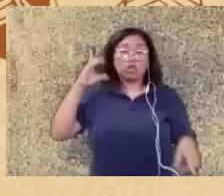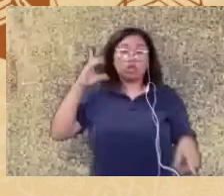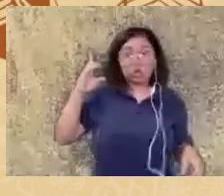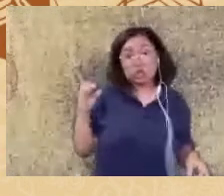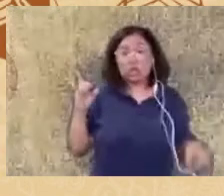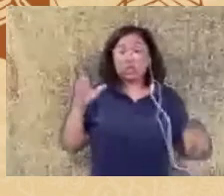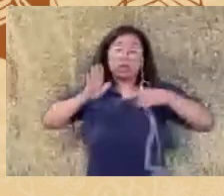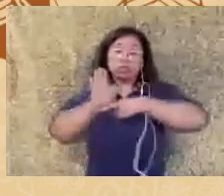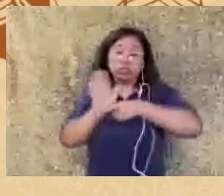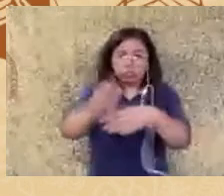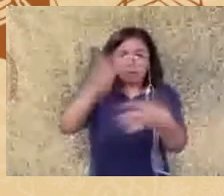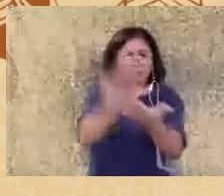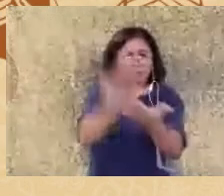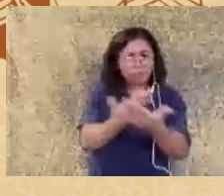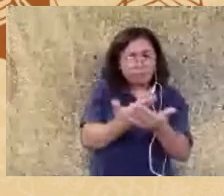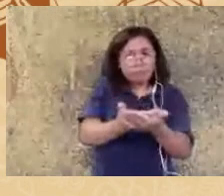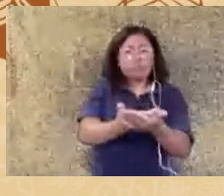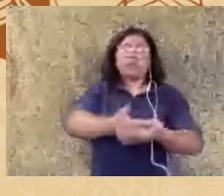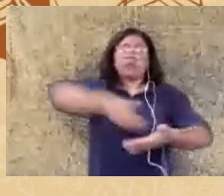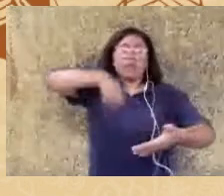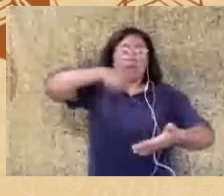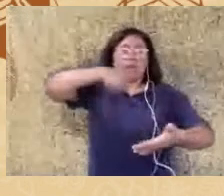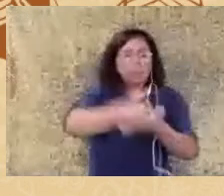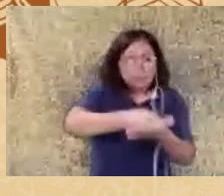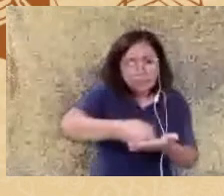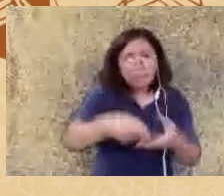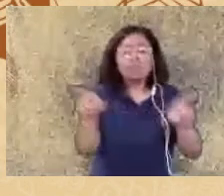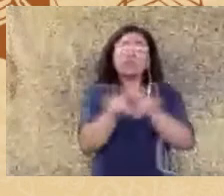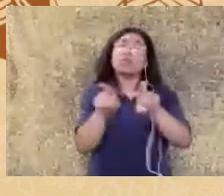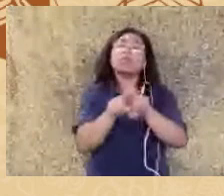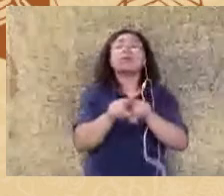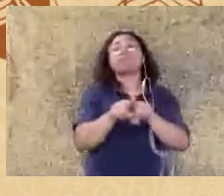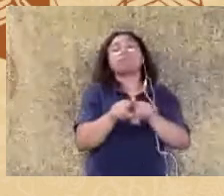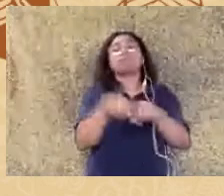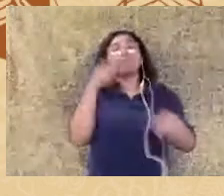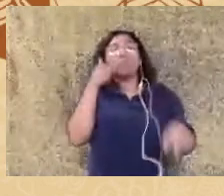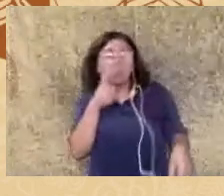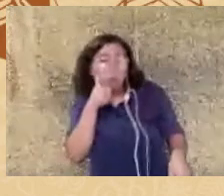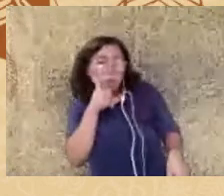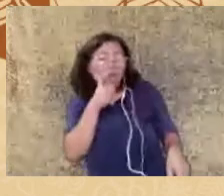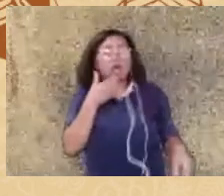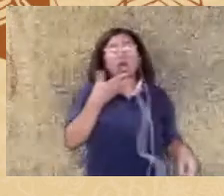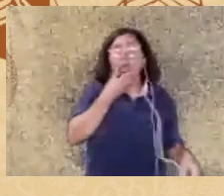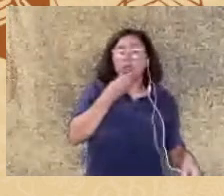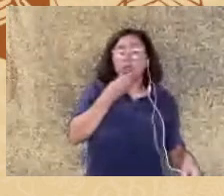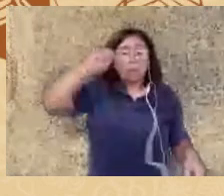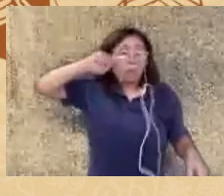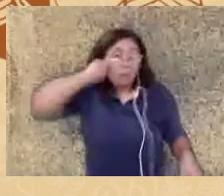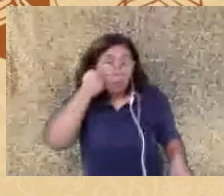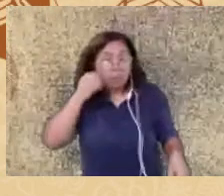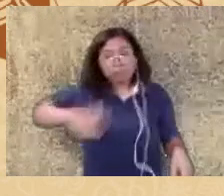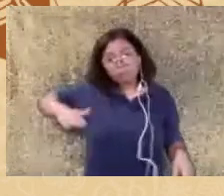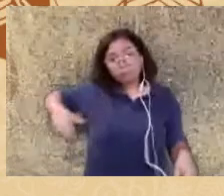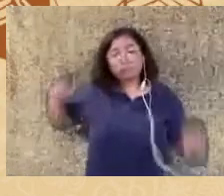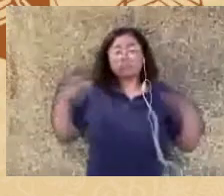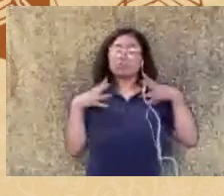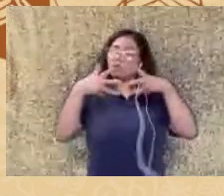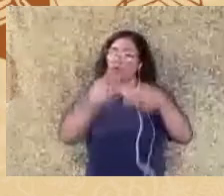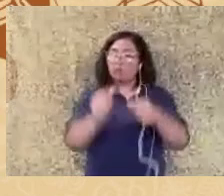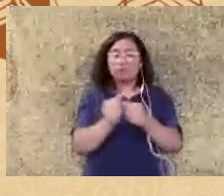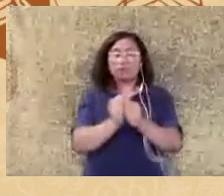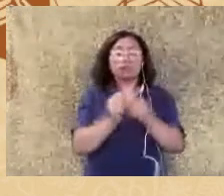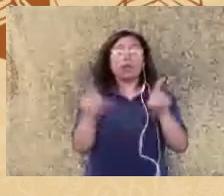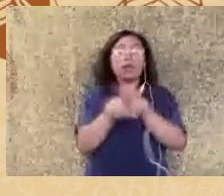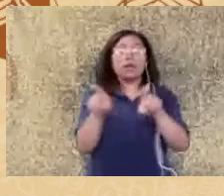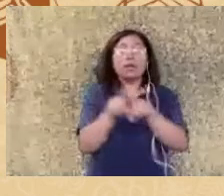de má qualidade então a gente sabe que particularmente na psicologia tem um problema de replicar estudos um pouco pelo que a Léo pelo que Léo falou que é a